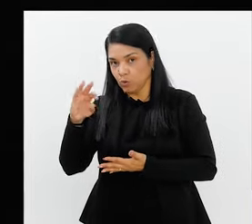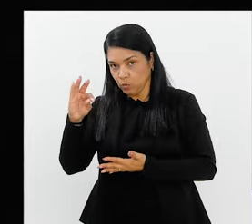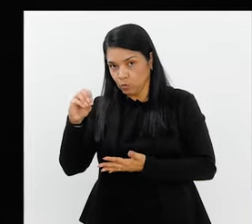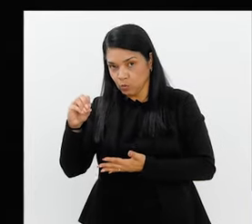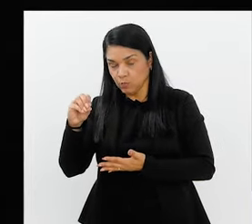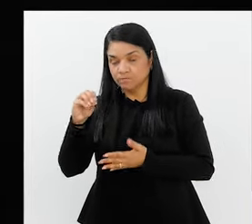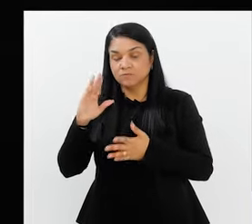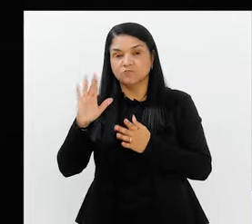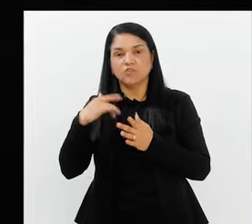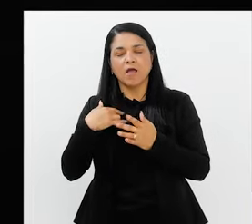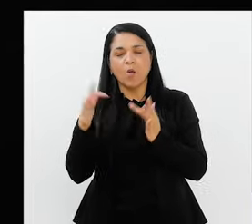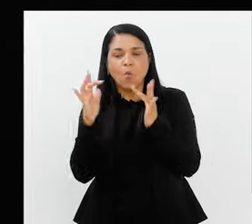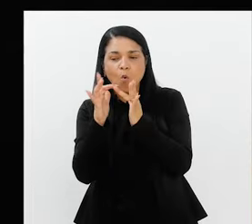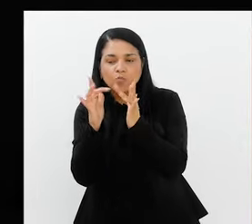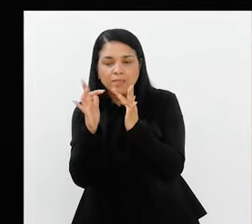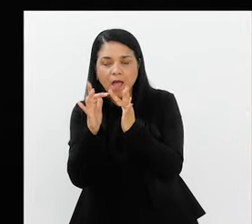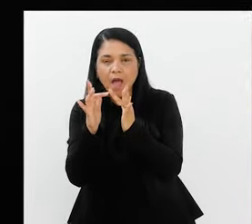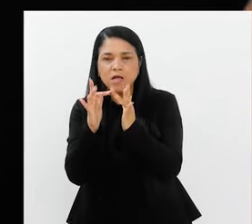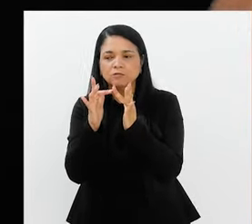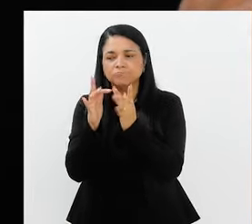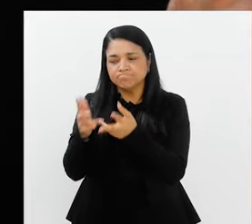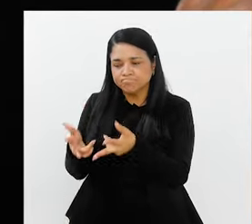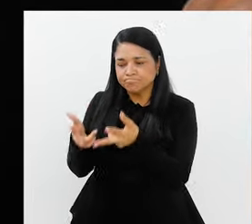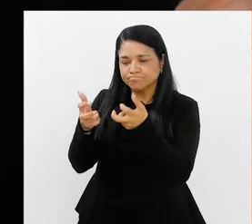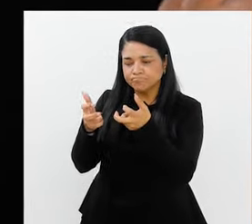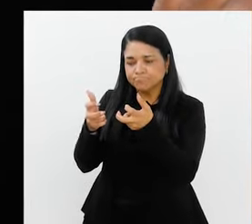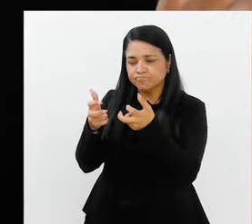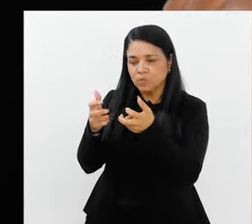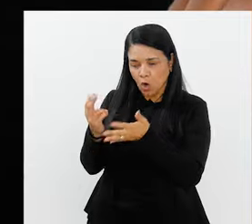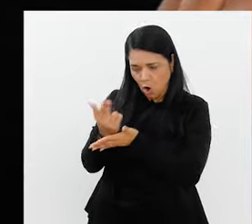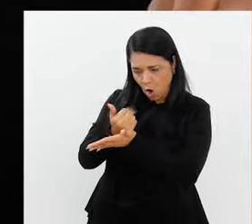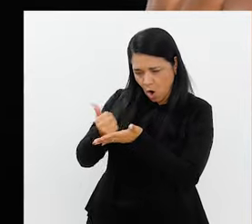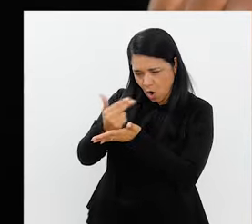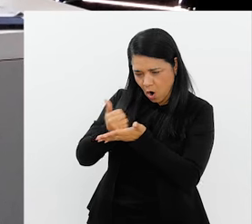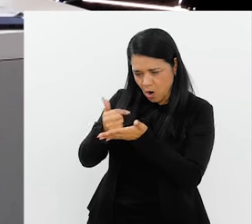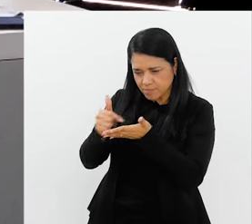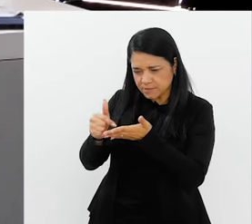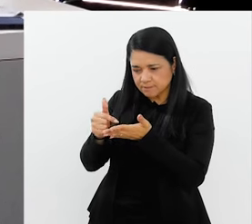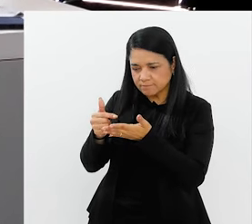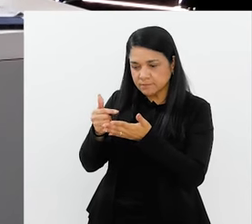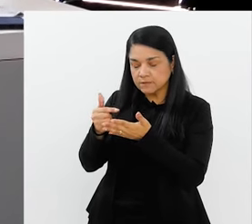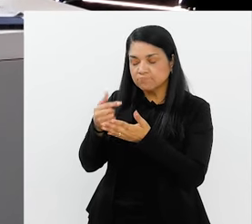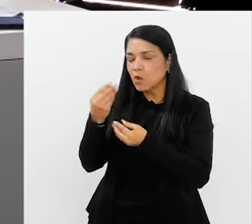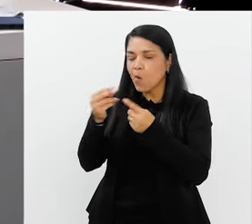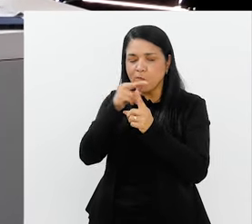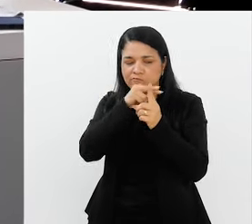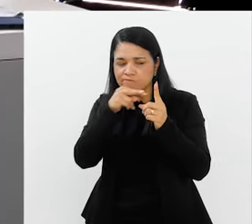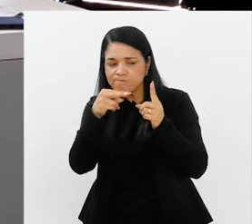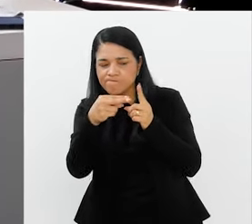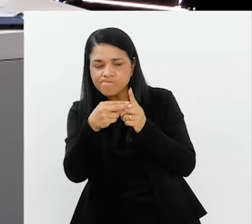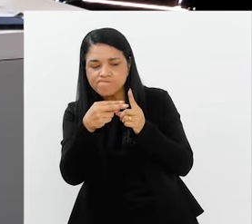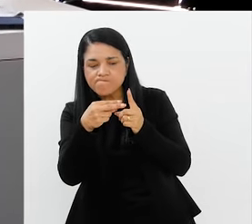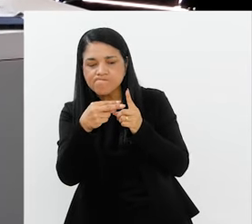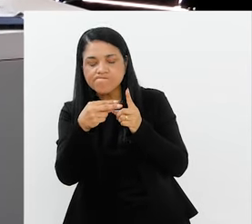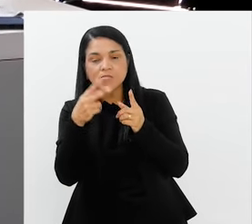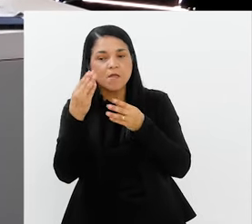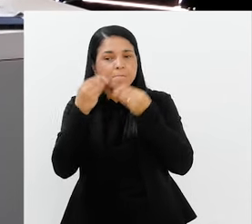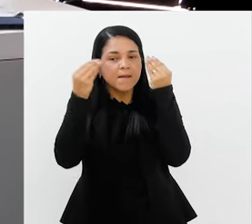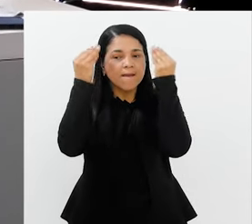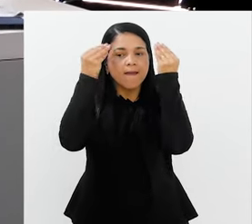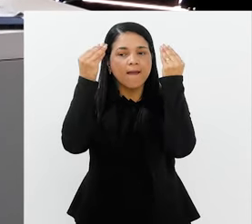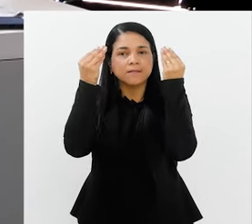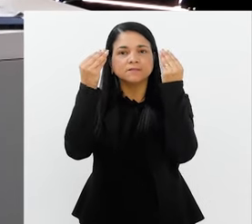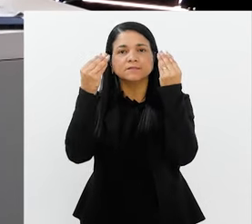vai, já é o primeiro passo, o primeiro contato, para que tenha essa visão do que vai se levar para